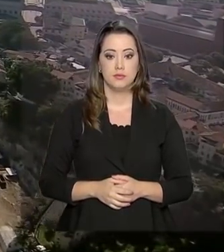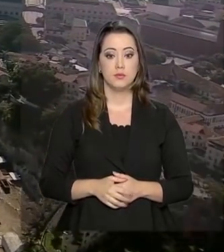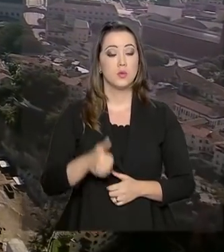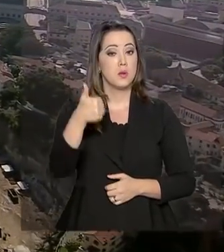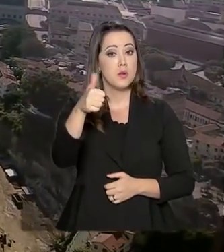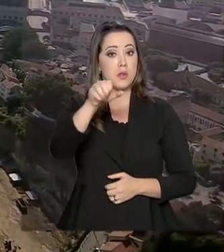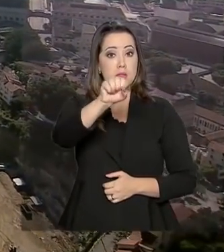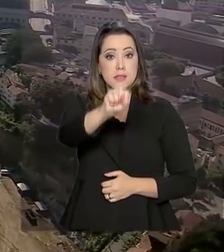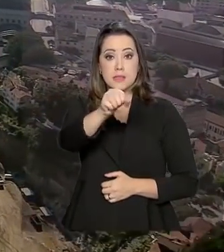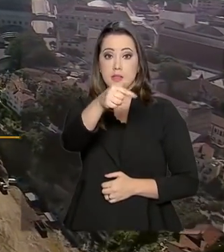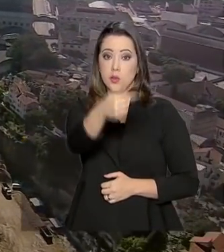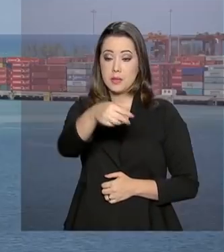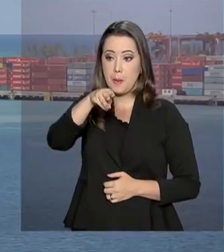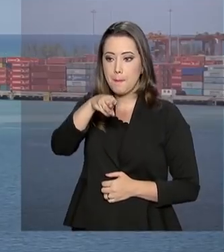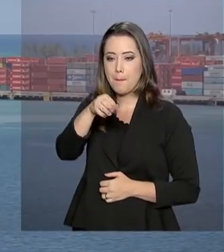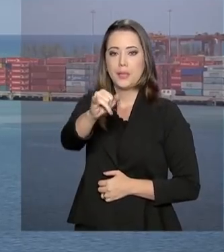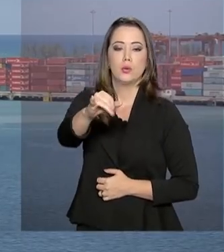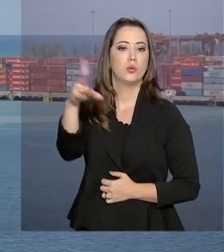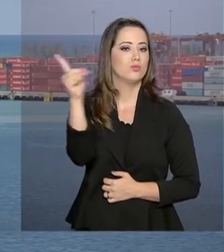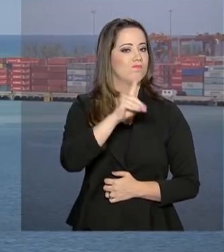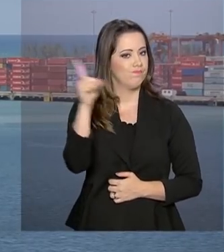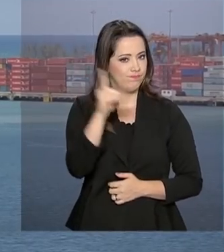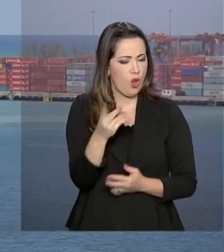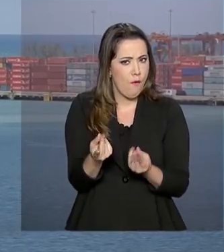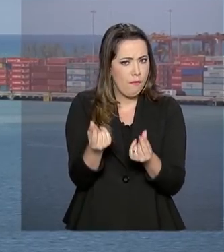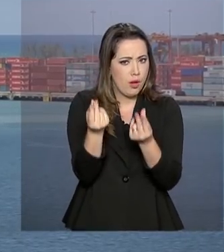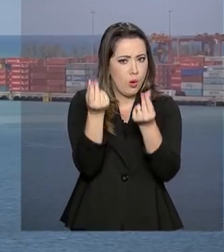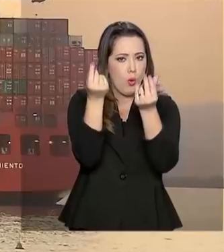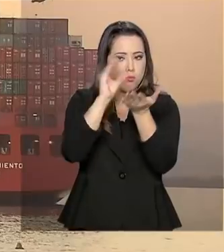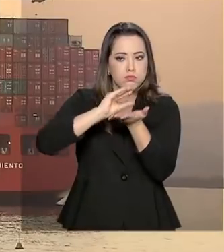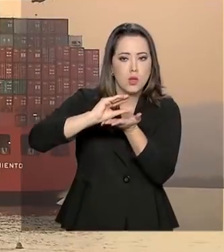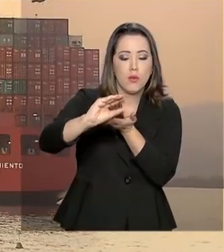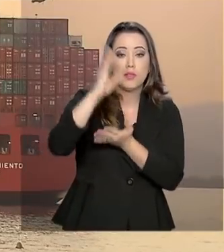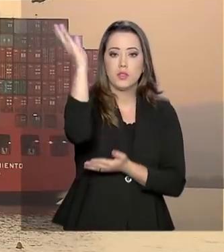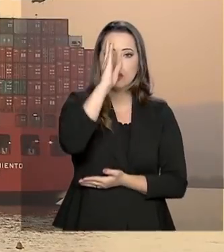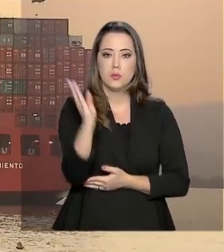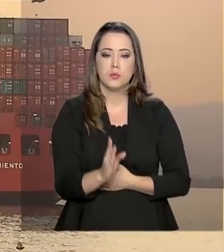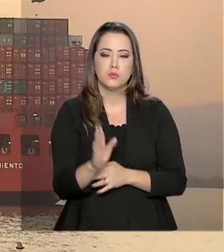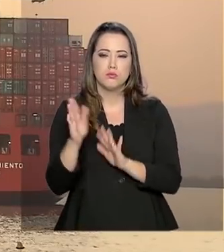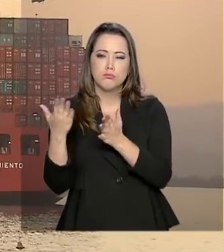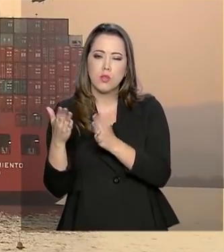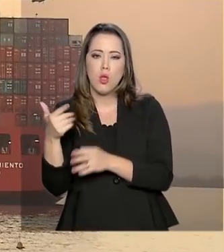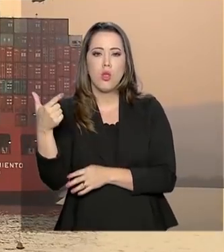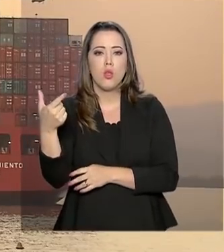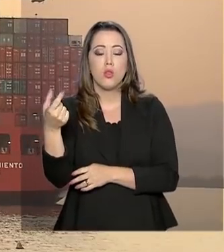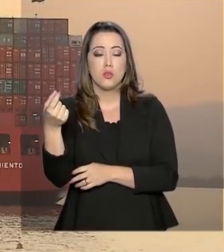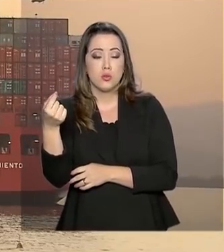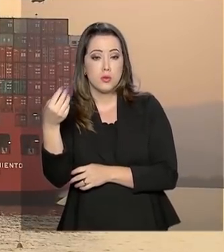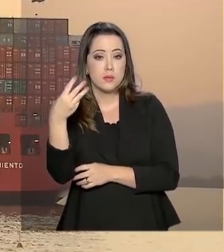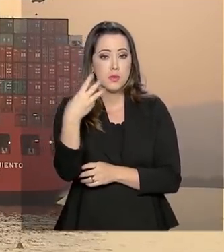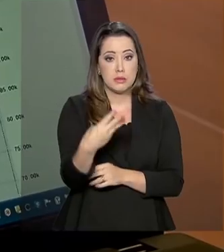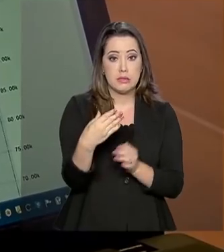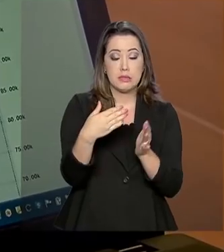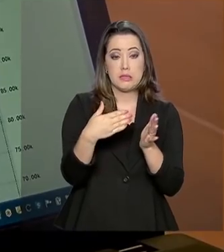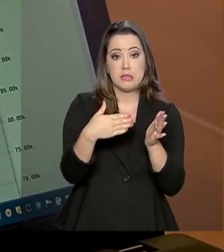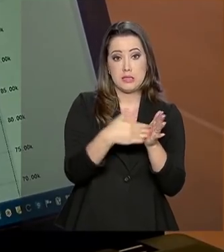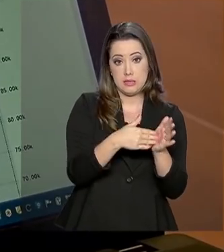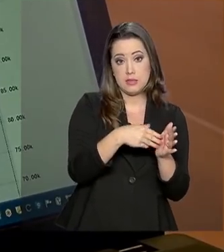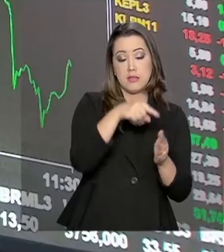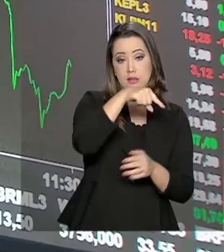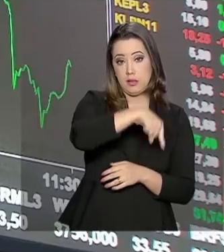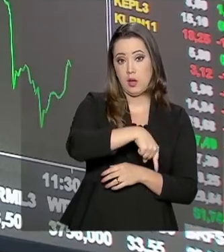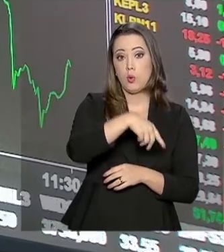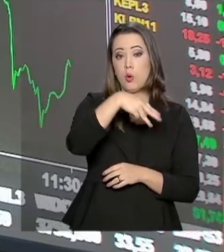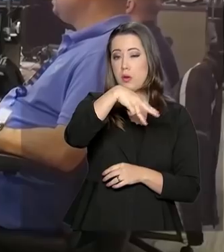187 bilhões de dólares. Esse foi o valor que foi destinado ao Brasil entre 2003 e março deste ano pelos nossos